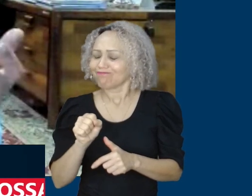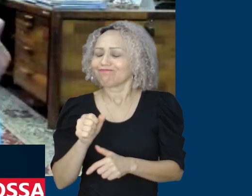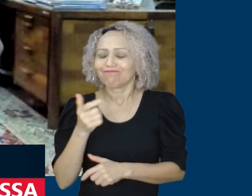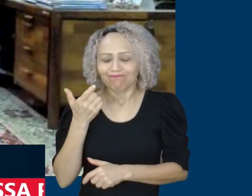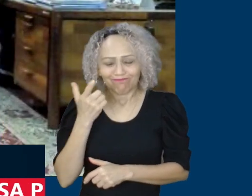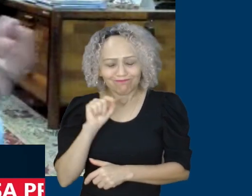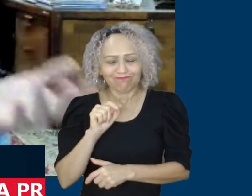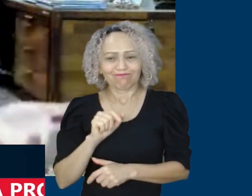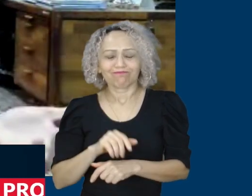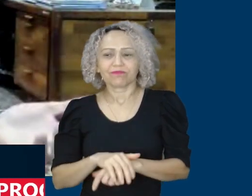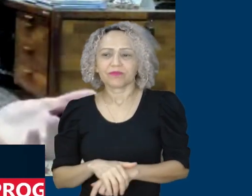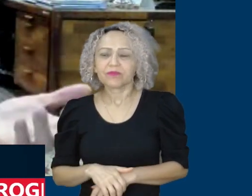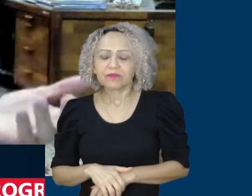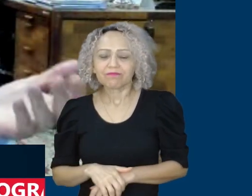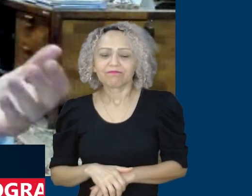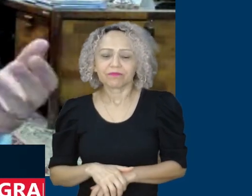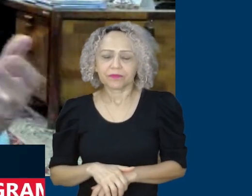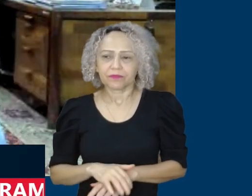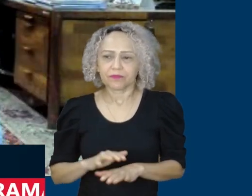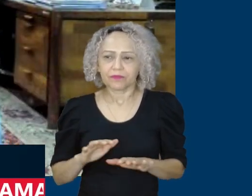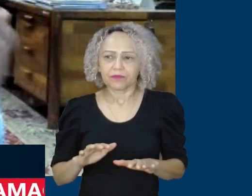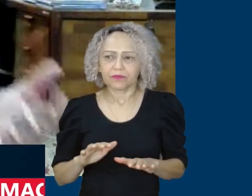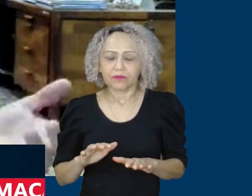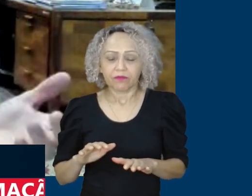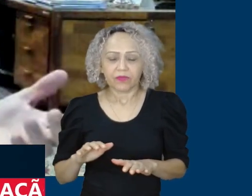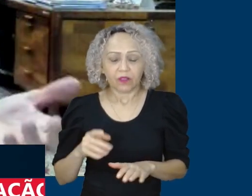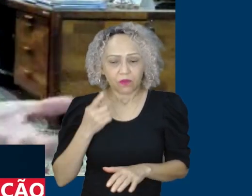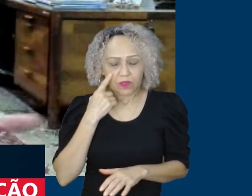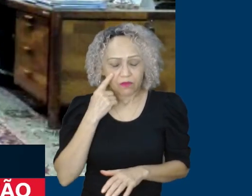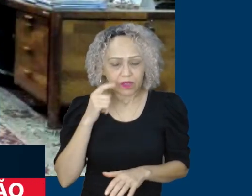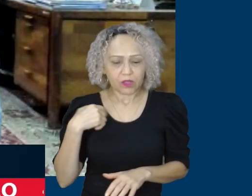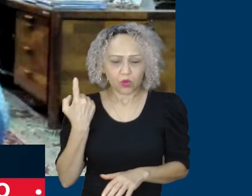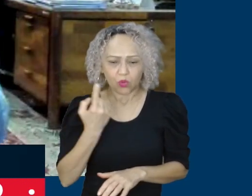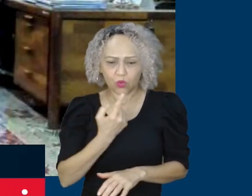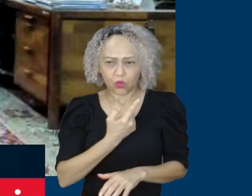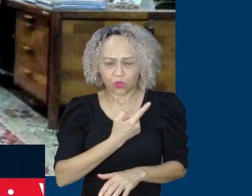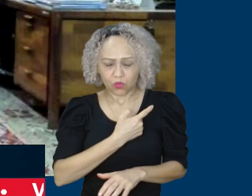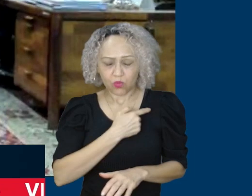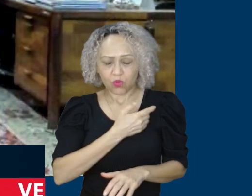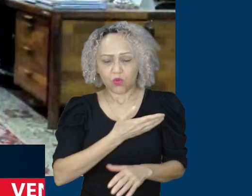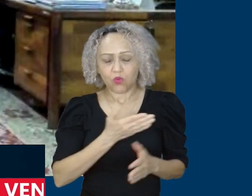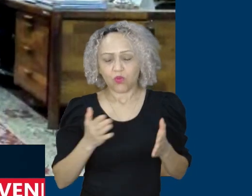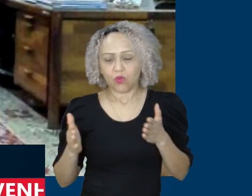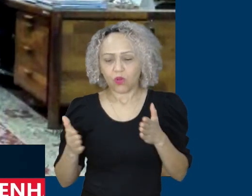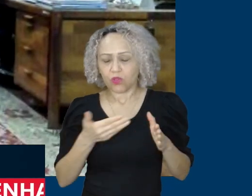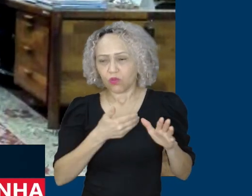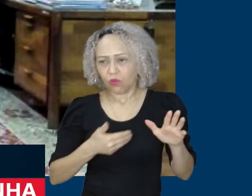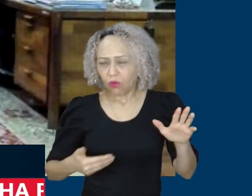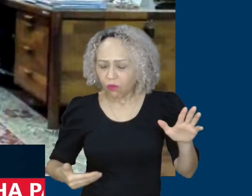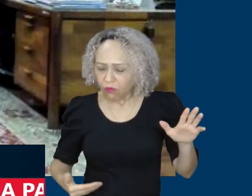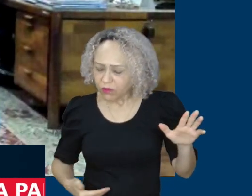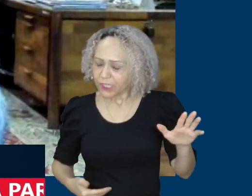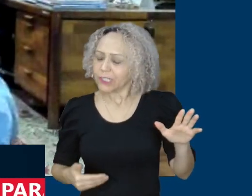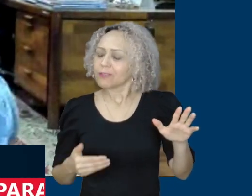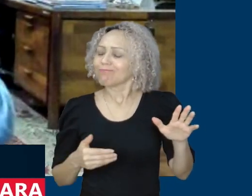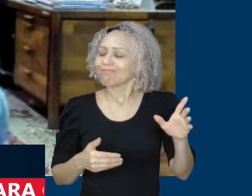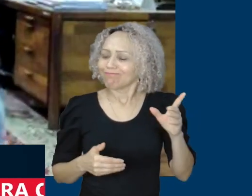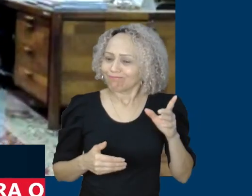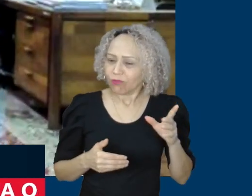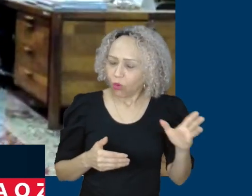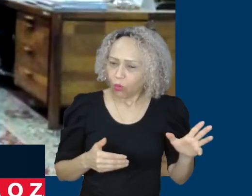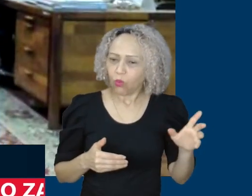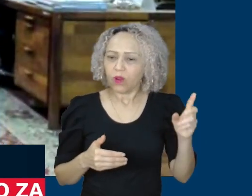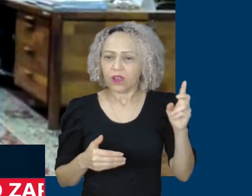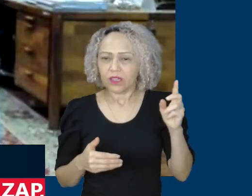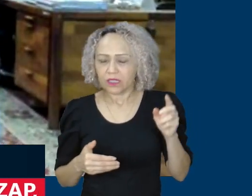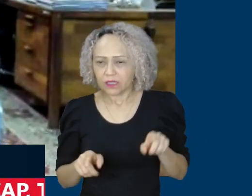Então, você vê como que nós, o nosso governo, sim, elevou a quantidade de pessoas trabalhando e de trabalho